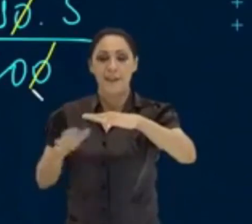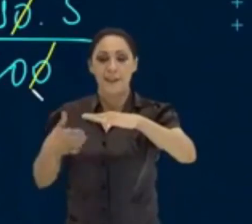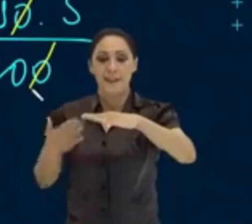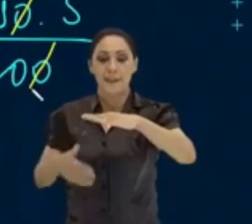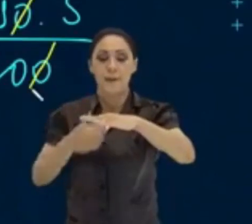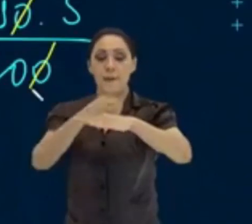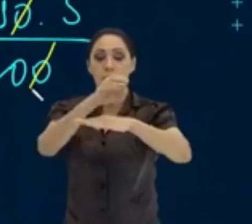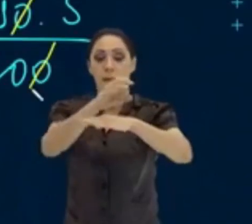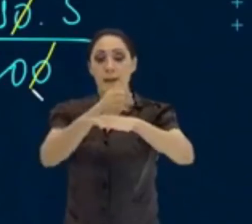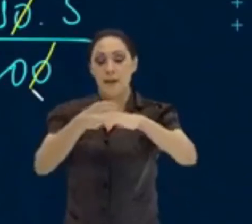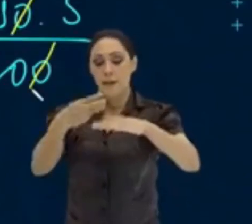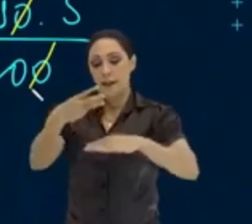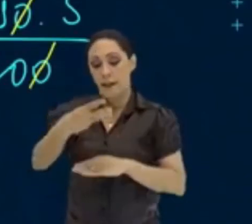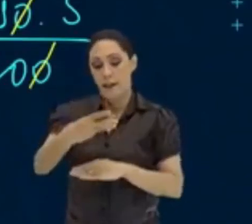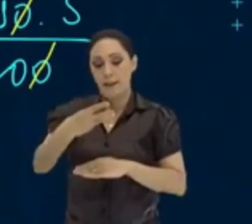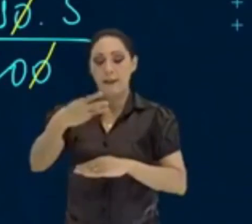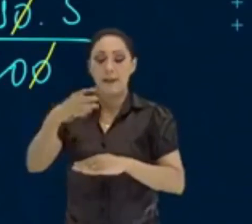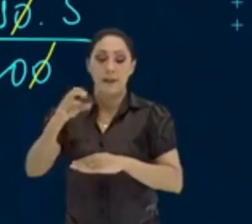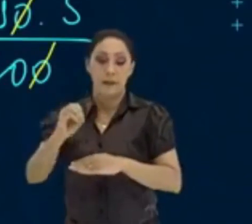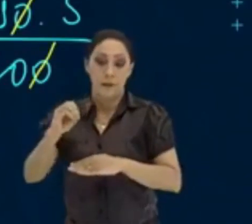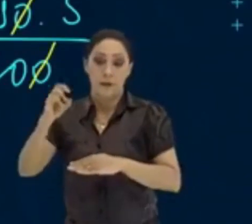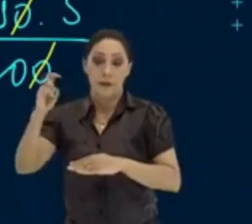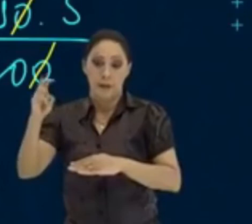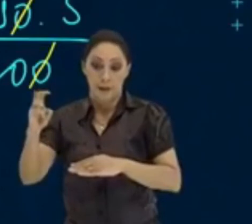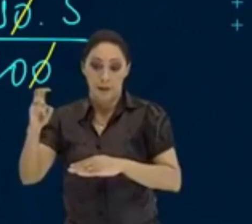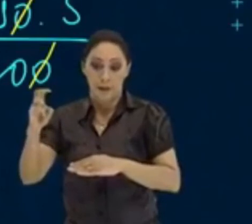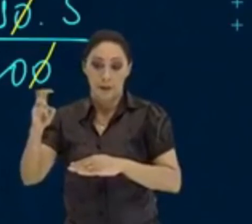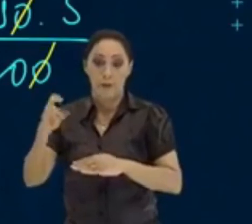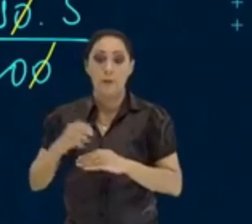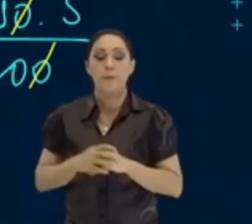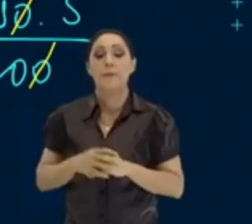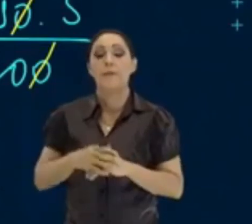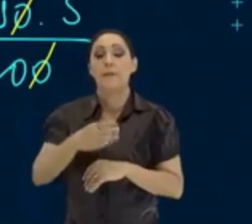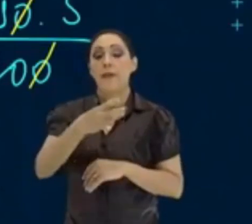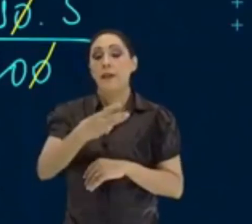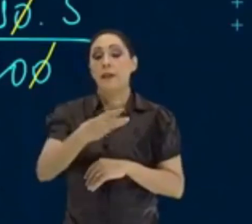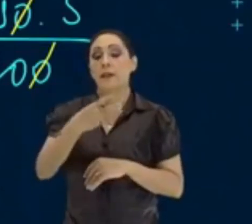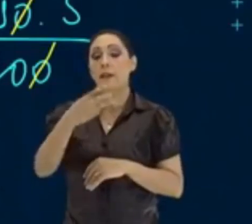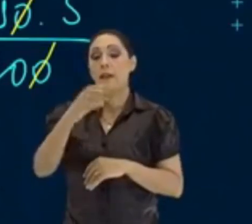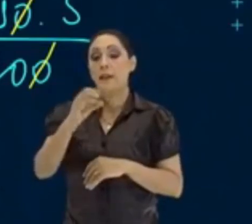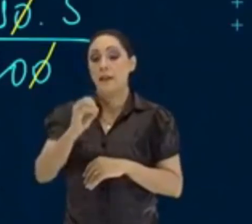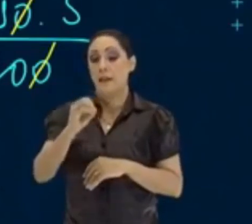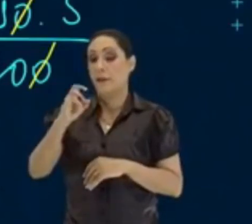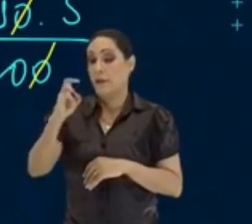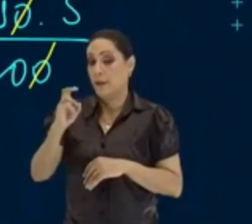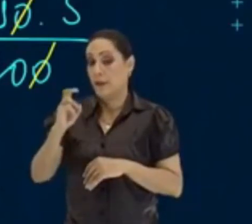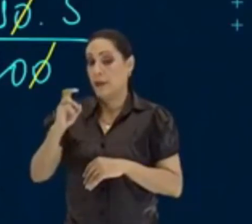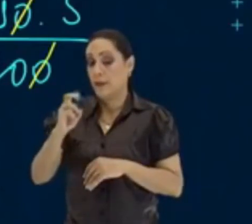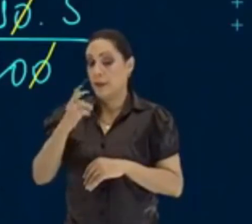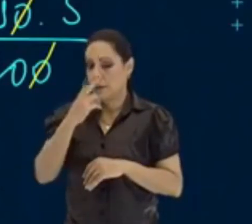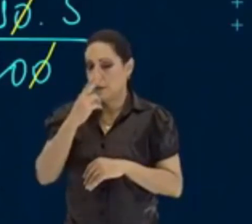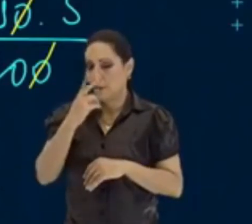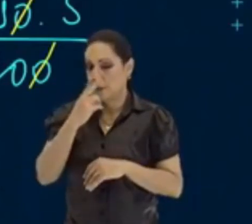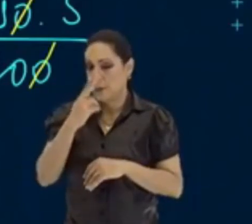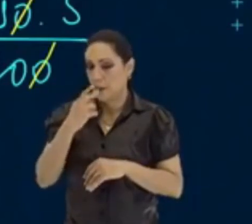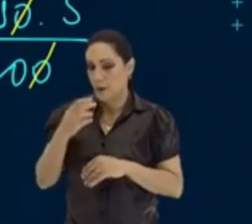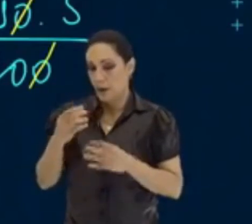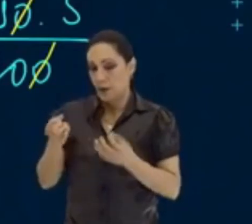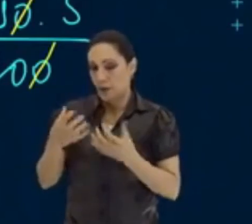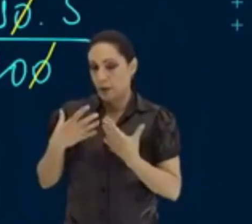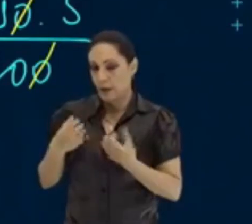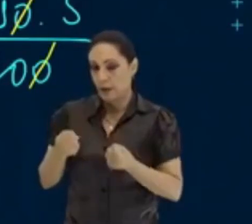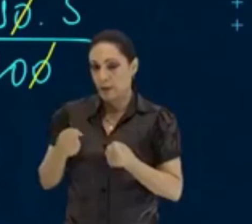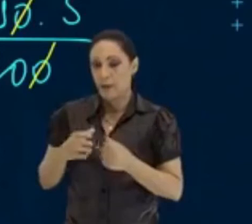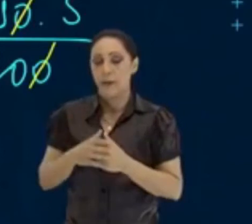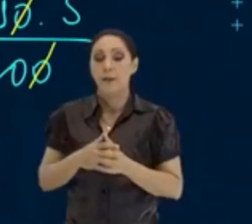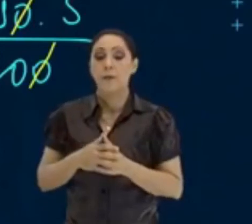ficar 305. Olha aqui, 305. Você me permite fazer uma coisa? Aqui em